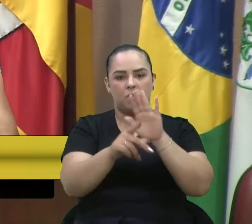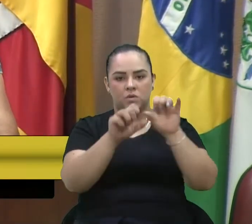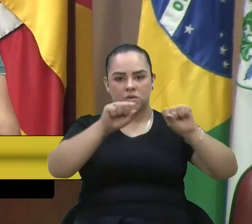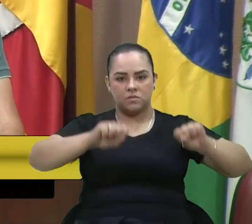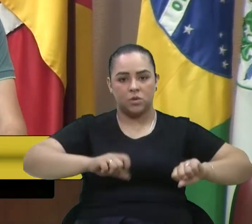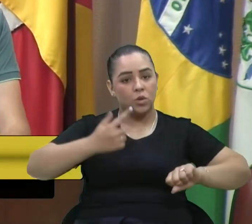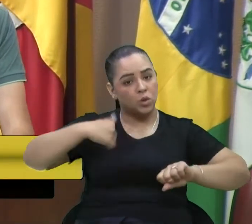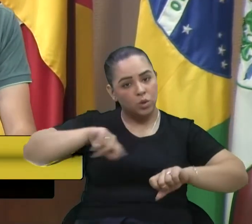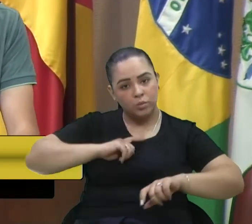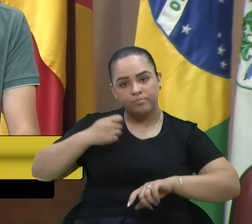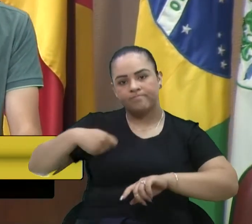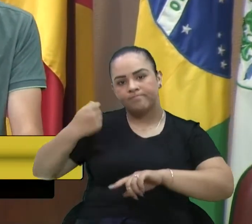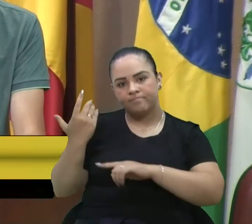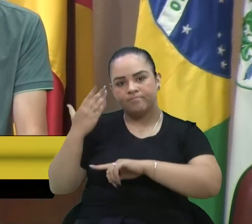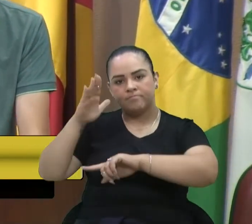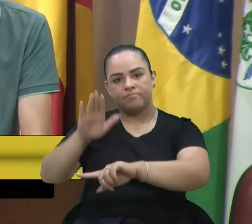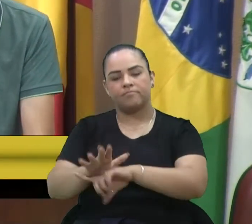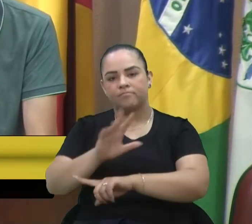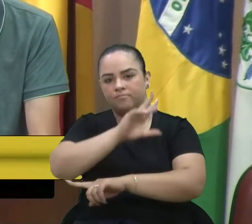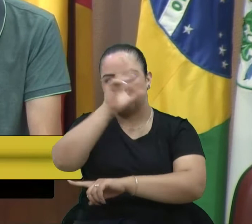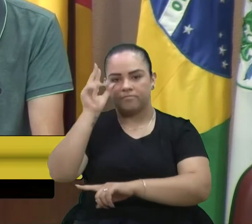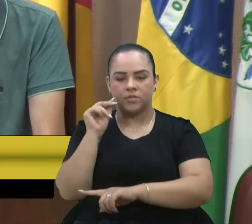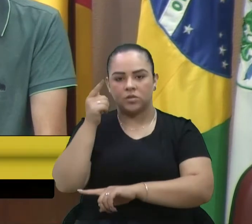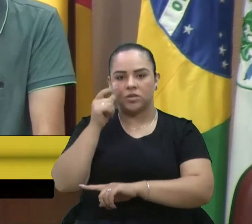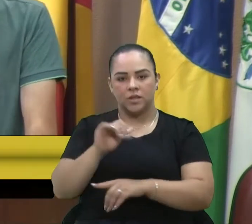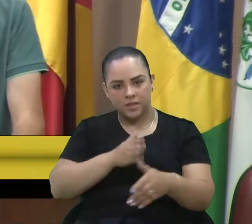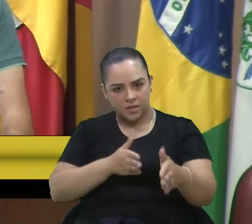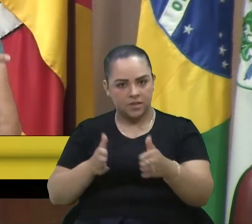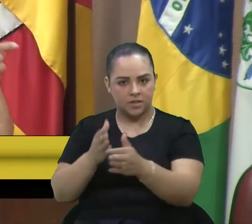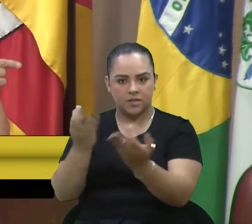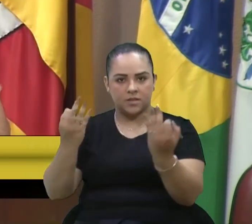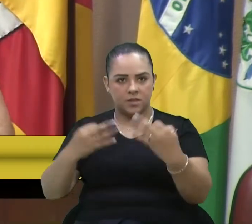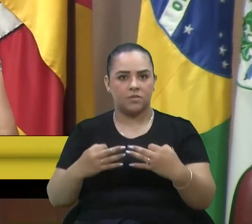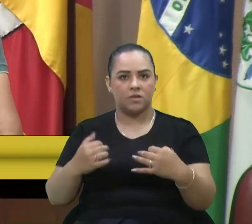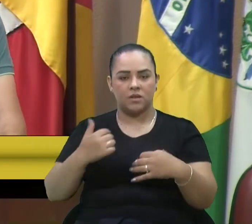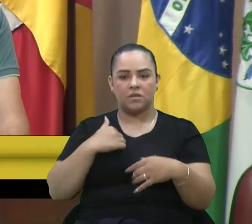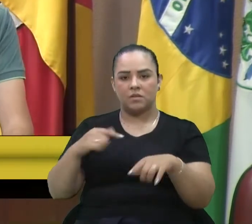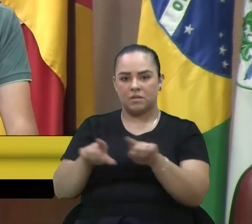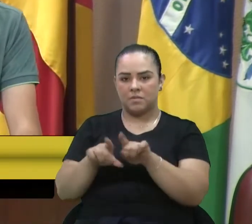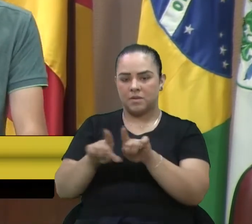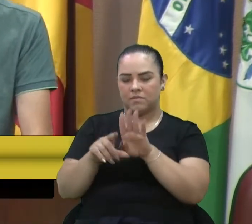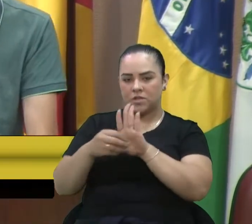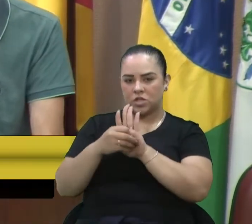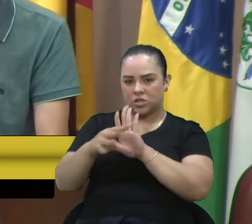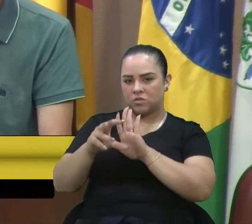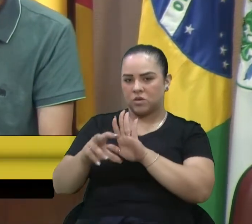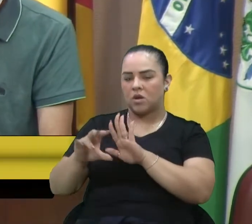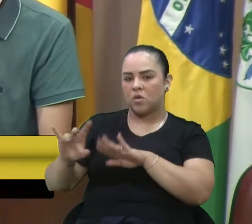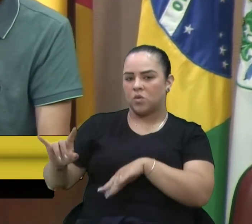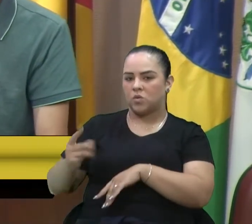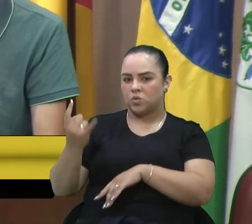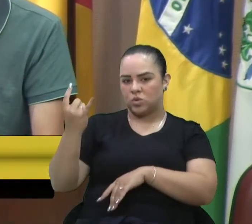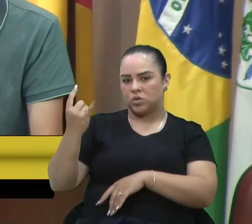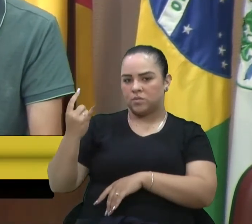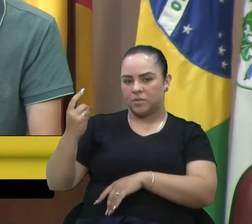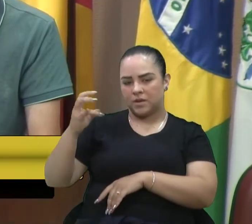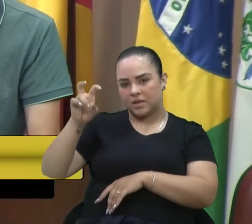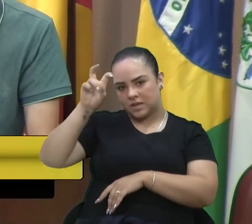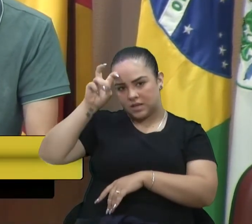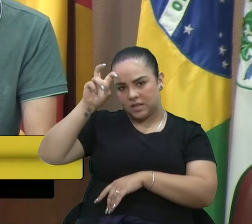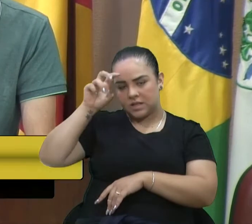temos que ajudar o prefeito para nós poder fazer Caxias andar nesse segmento. Inclusive, eu fiz uma indicação na última quinta-feira onde